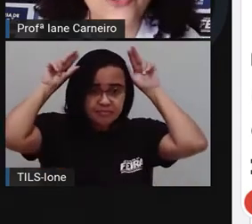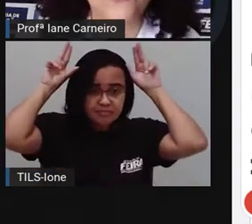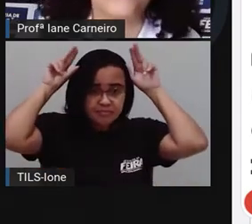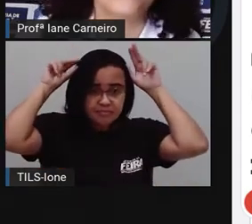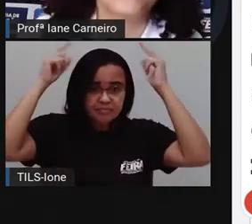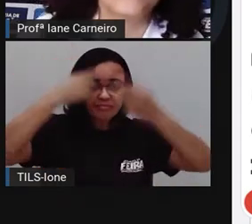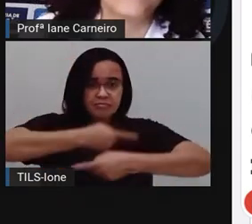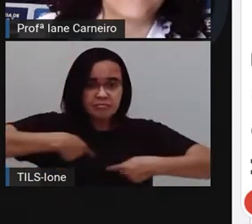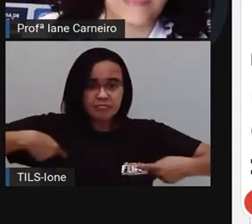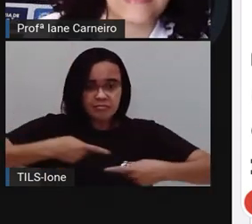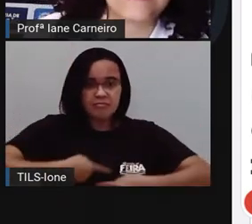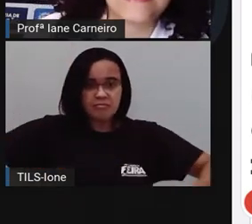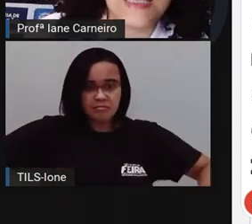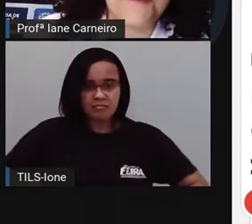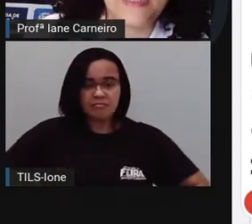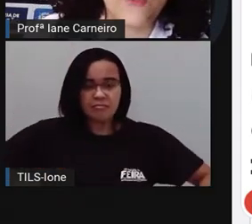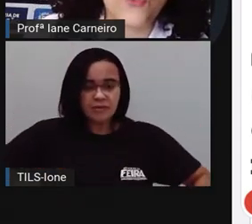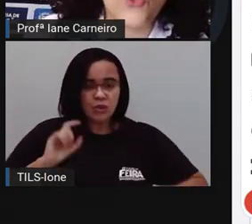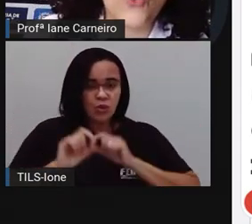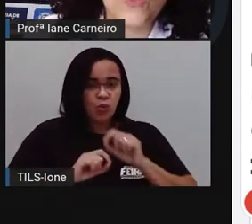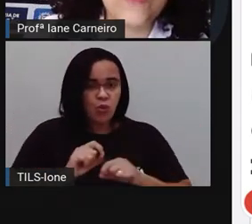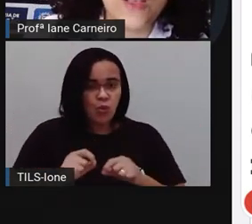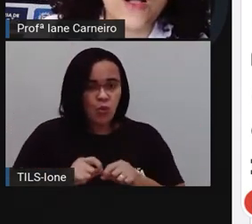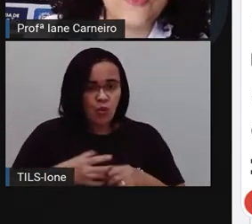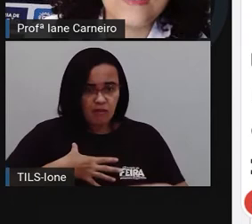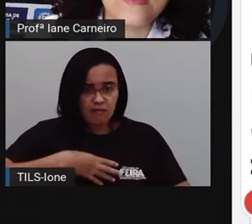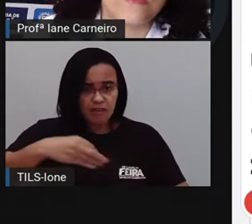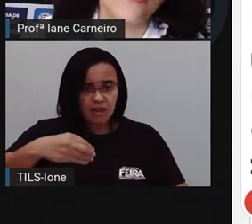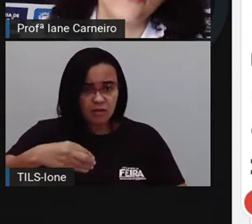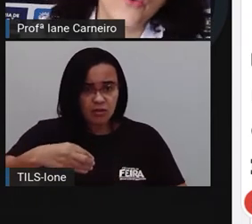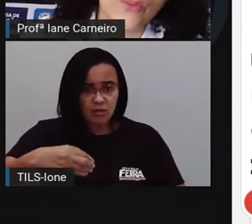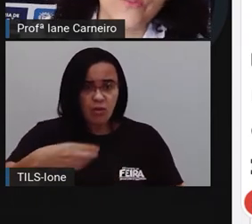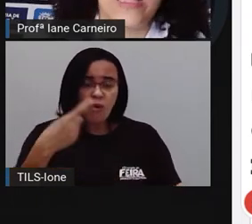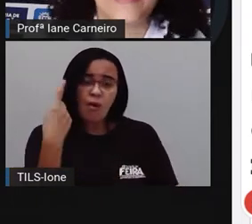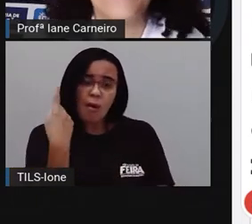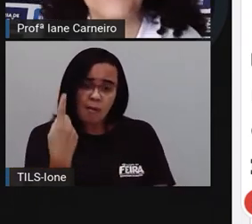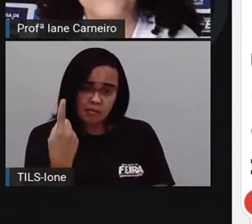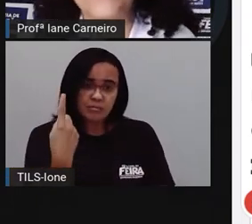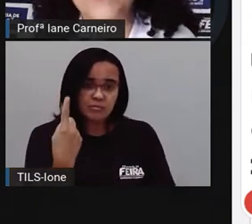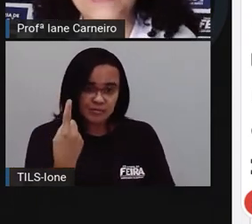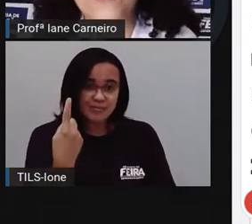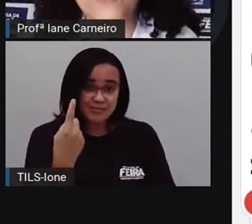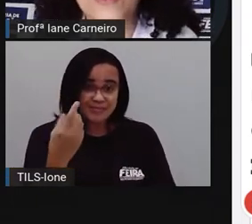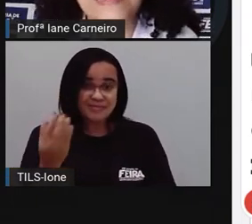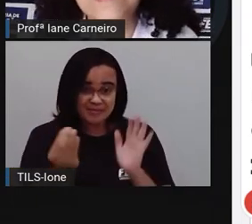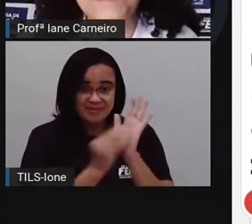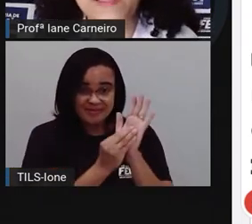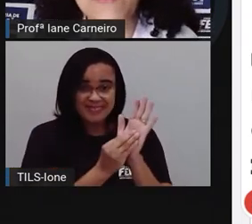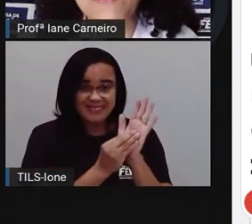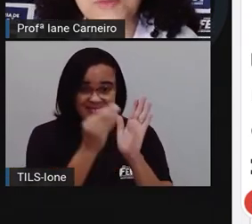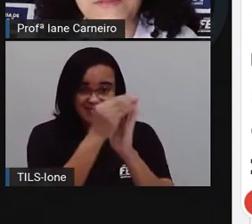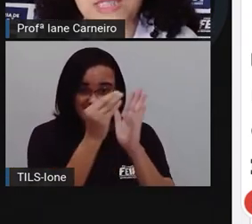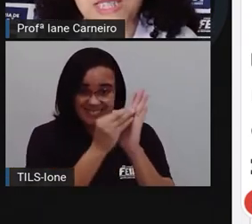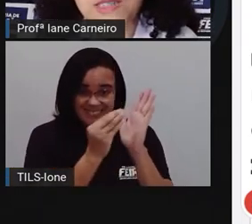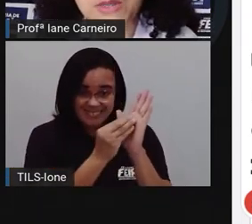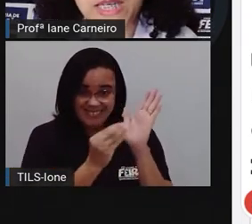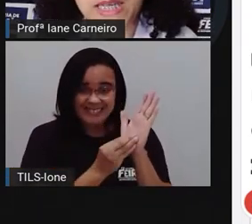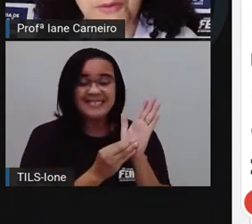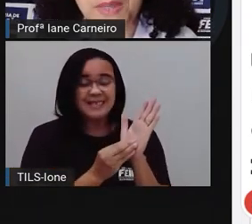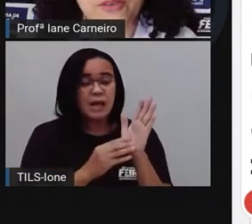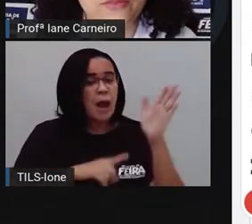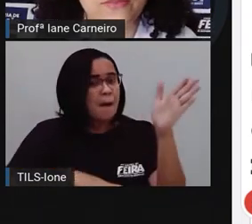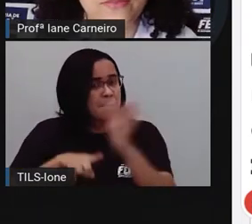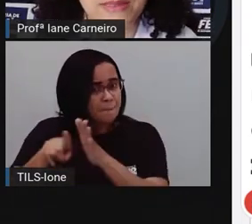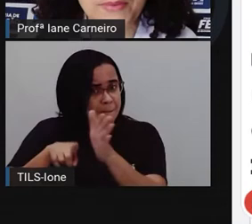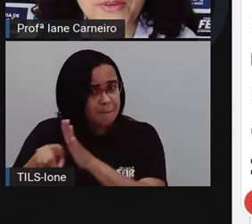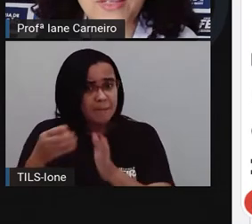zoológico. A zebra colocou quantos filhotes? Um. Aí a Pró colocou aqui agora as perguntas pra vocês responderem